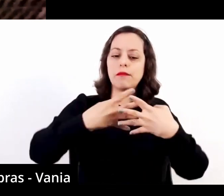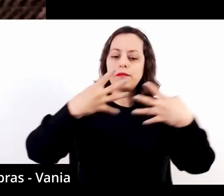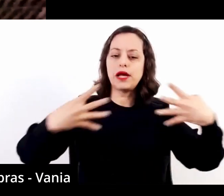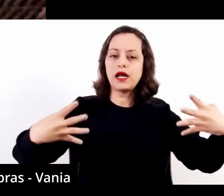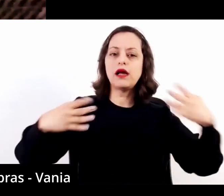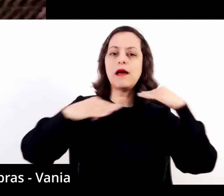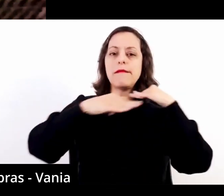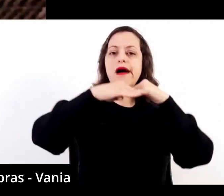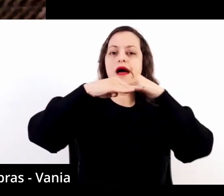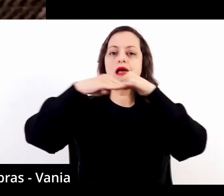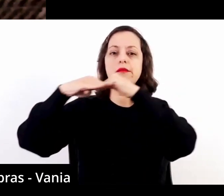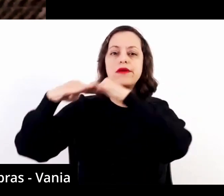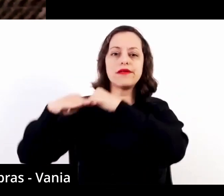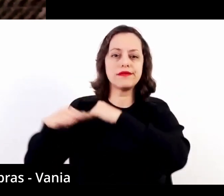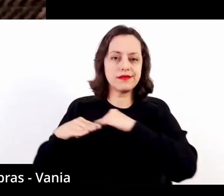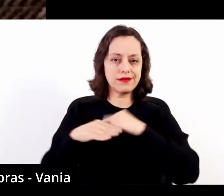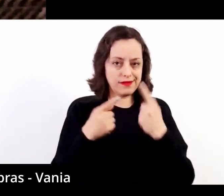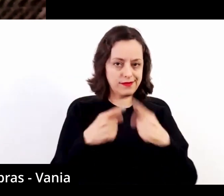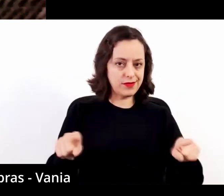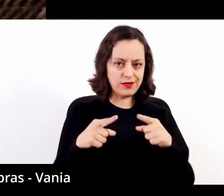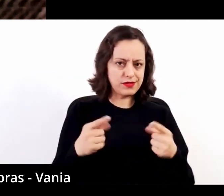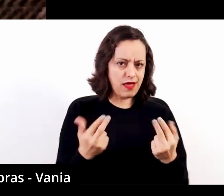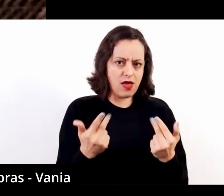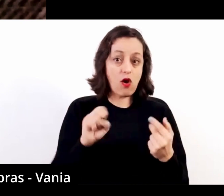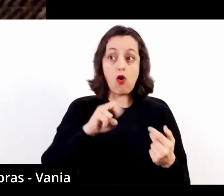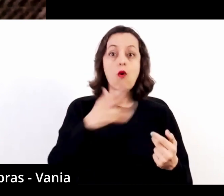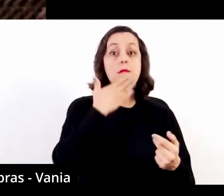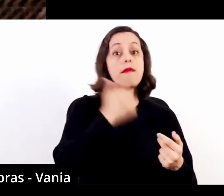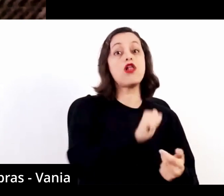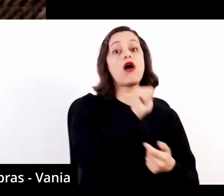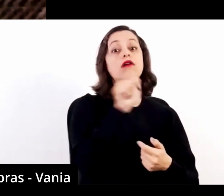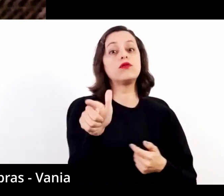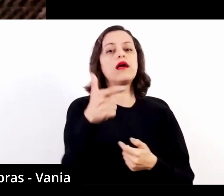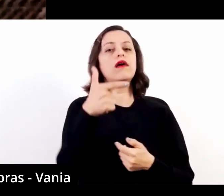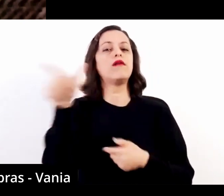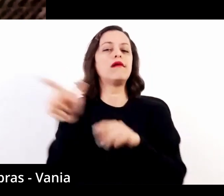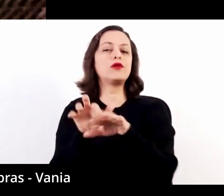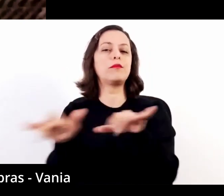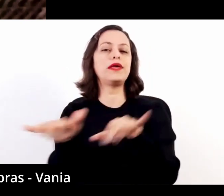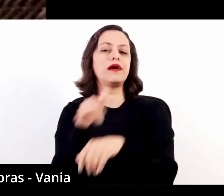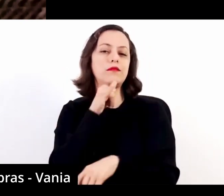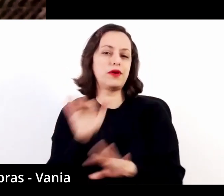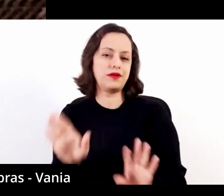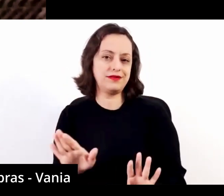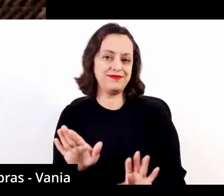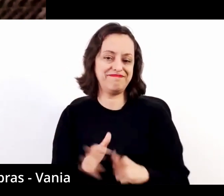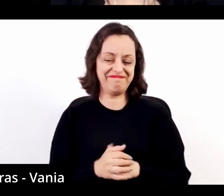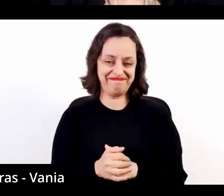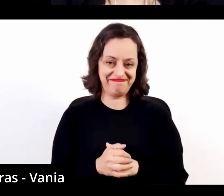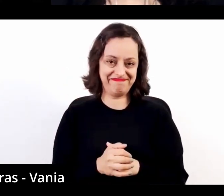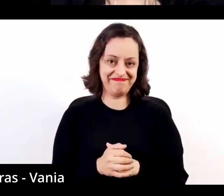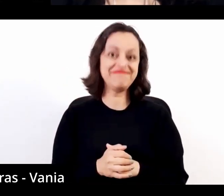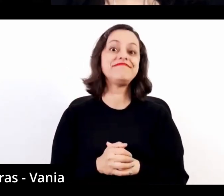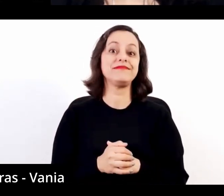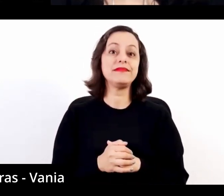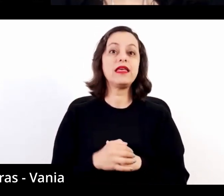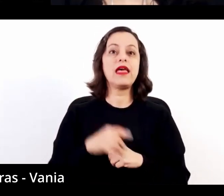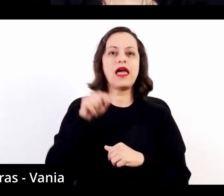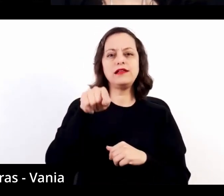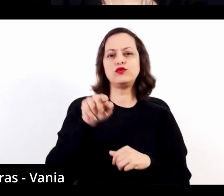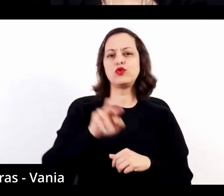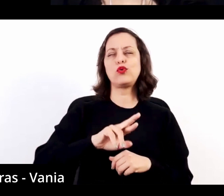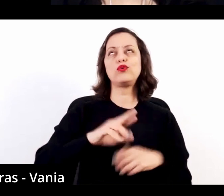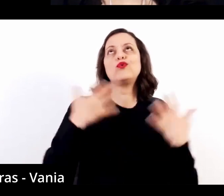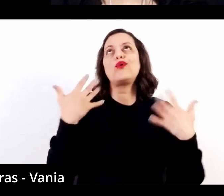muitas vezes iguais ou superiores aos instrumentos para os quais aquele repertório foi destinado. Que isso não